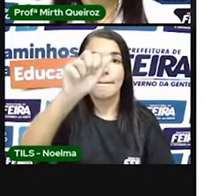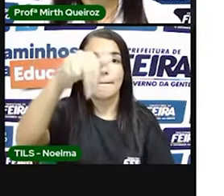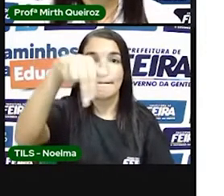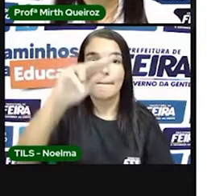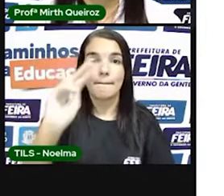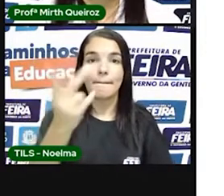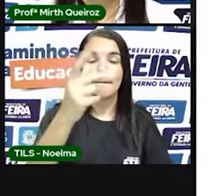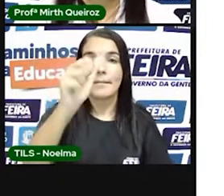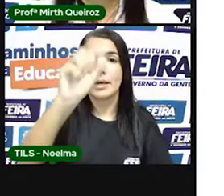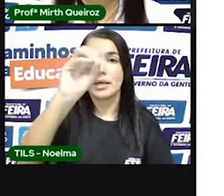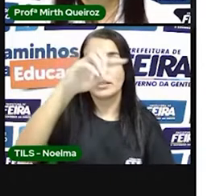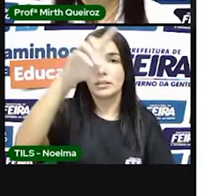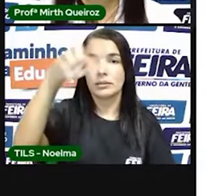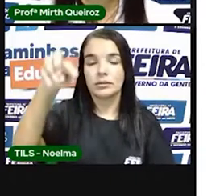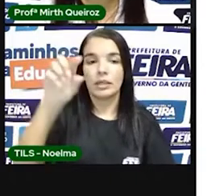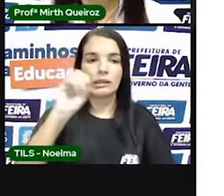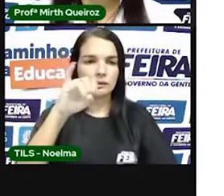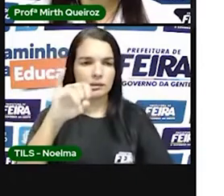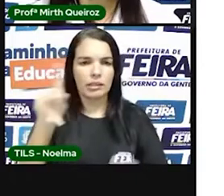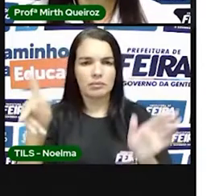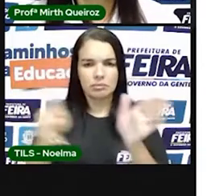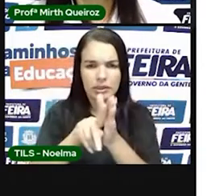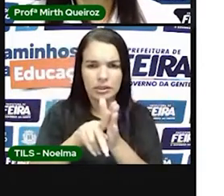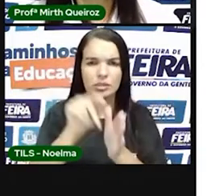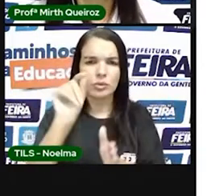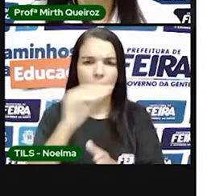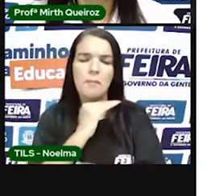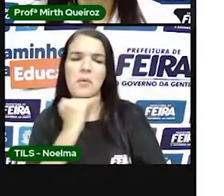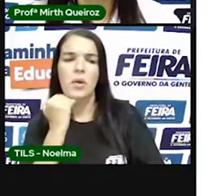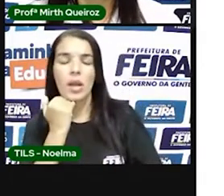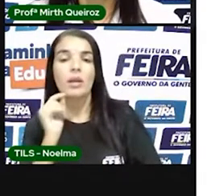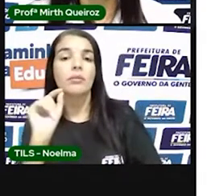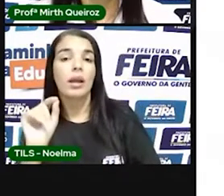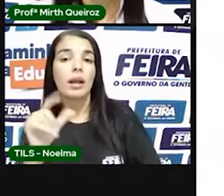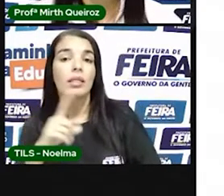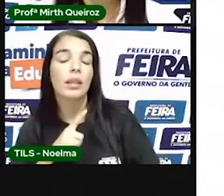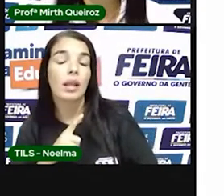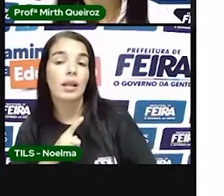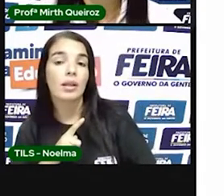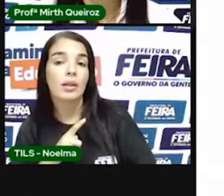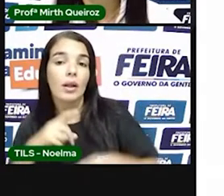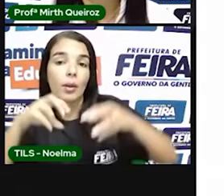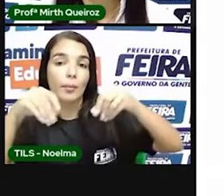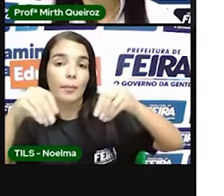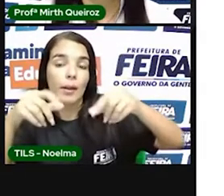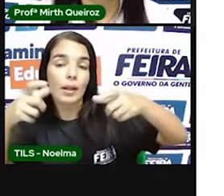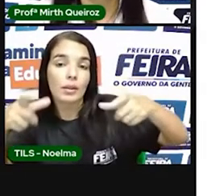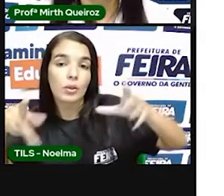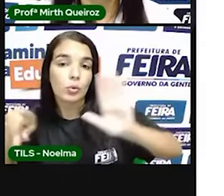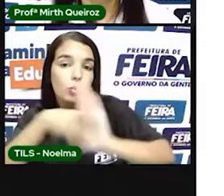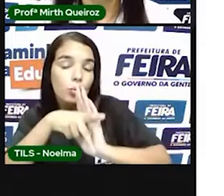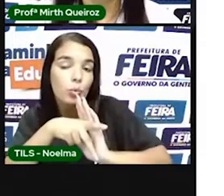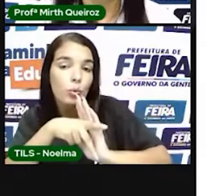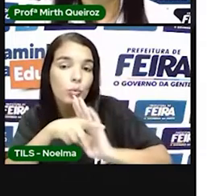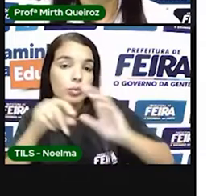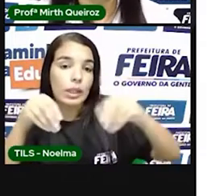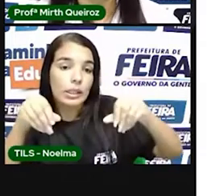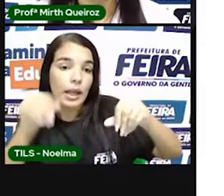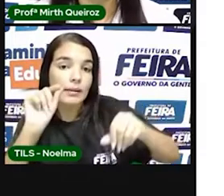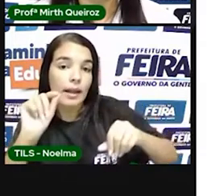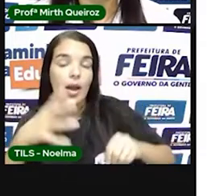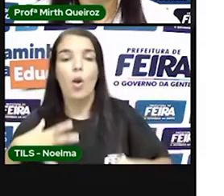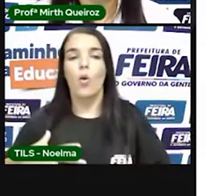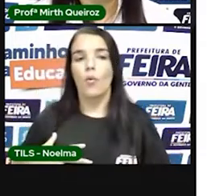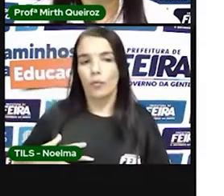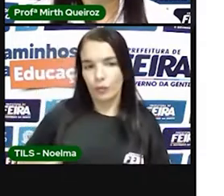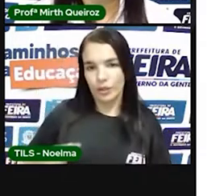Se ele viesse a falecer, quem iria herdar seriam os filhos dele, certo? Então, por isso que é hereditário, porque